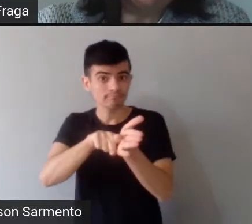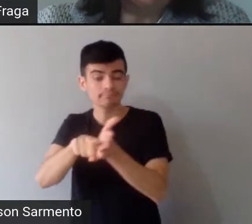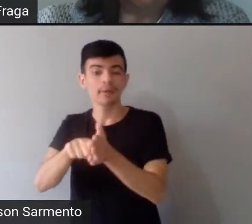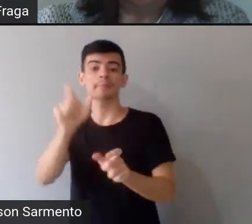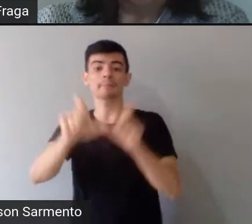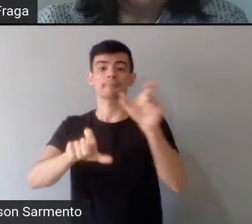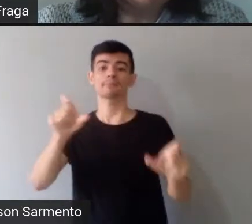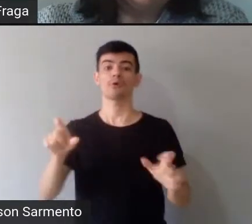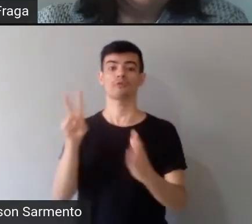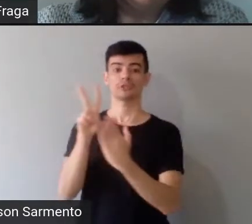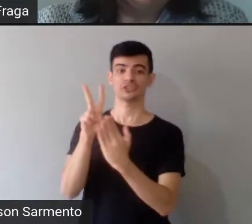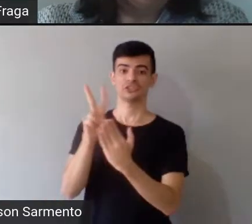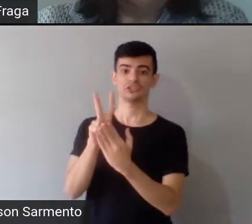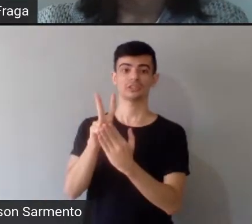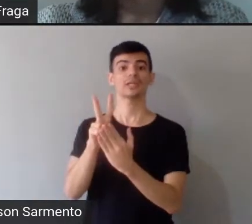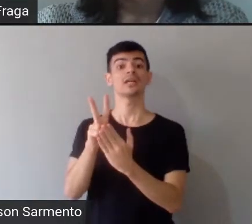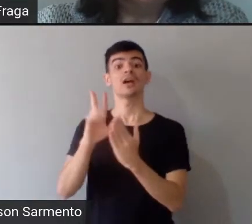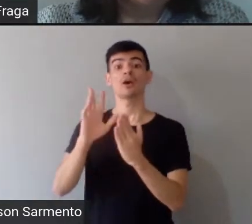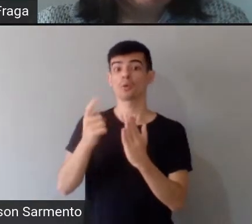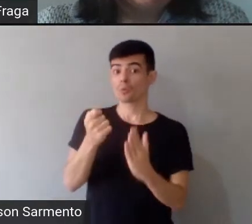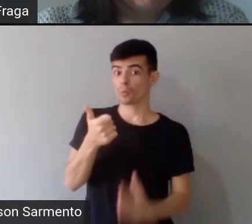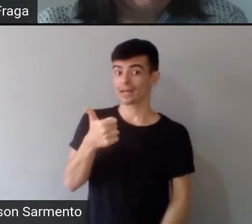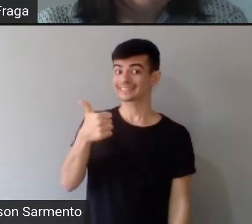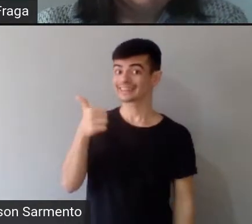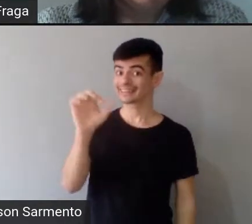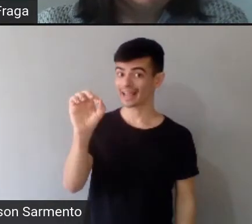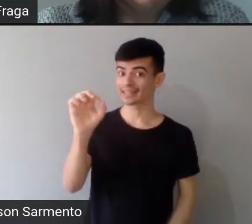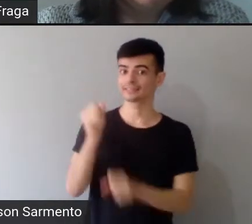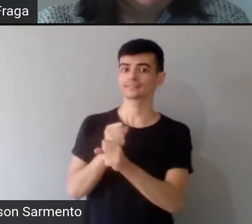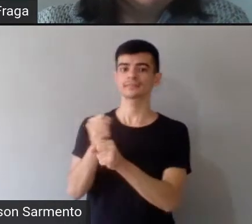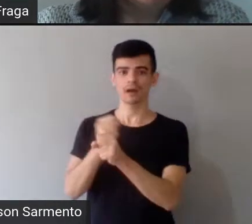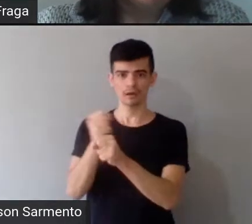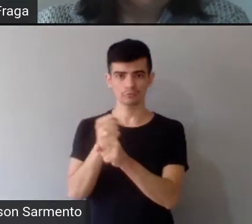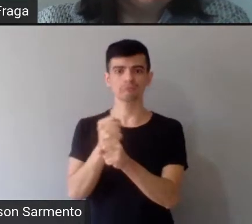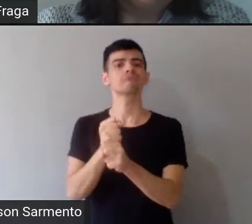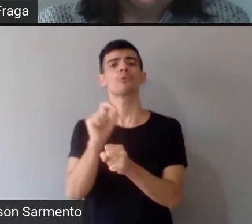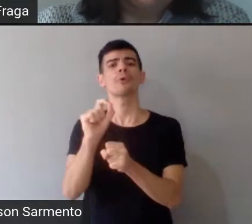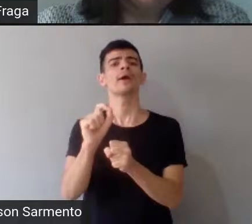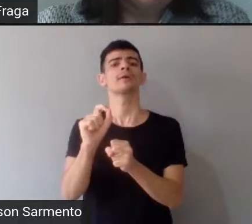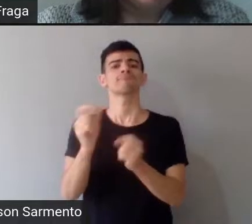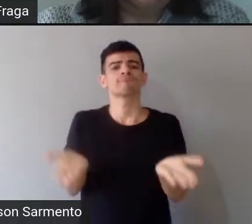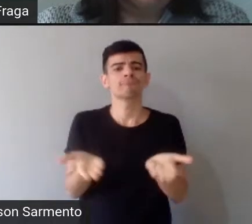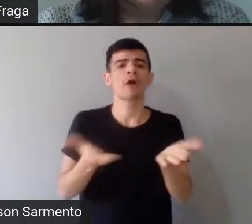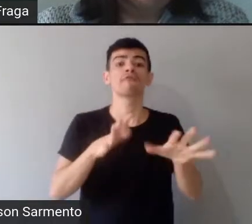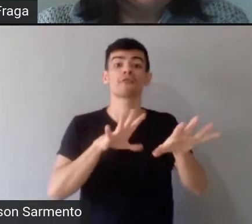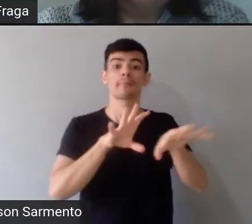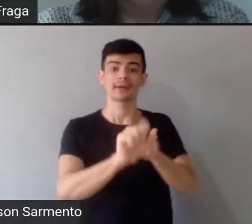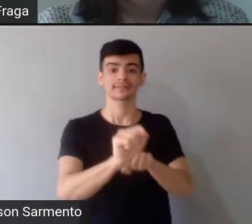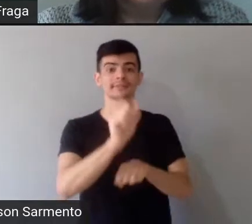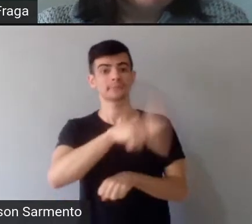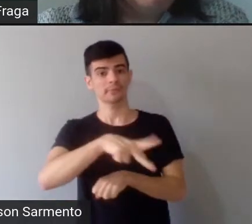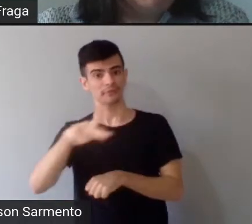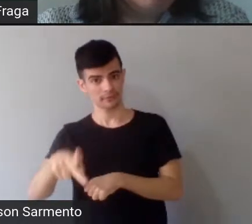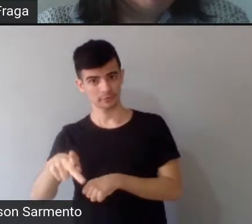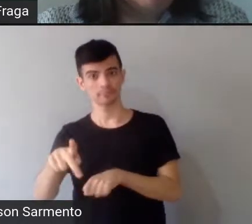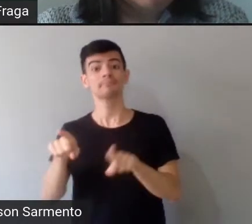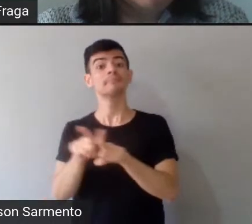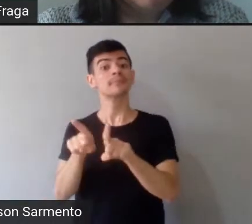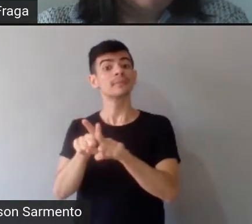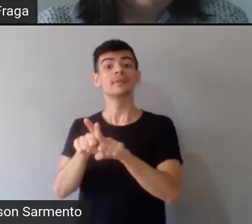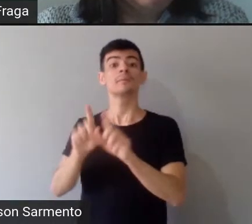desenvolvo trabalhos na área de formação de professores e especificamente mais voltada para políticas